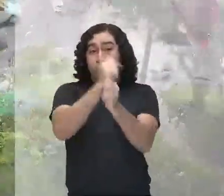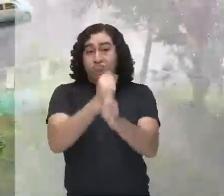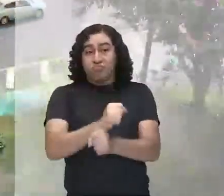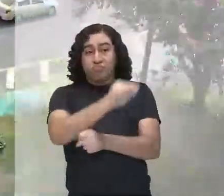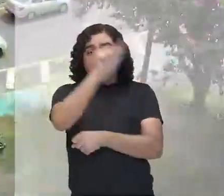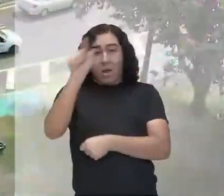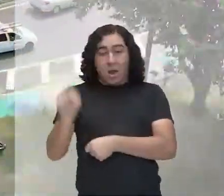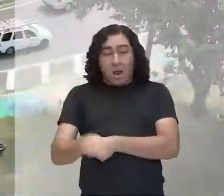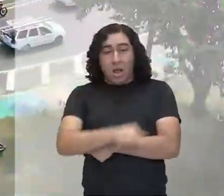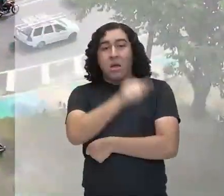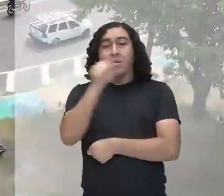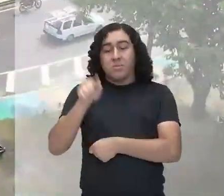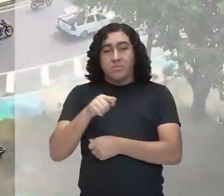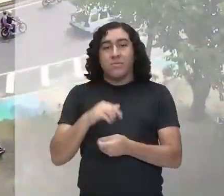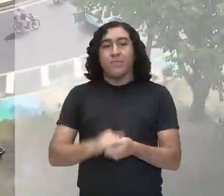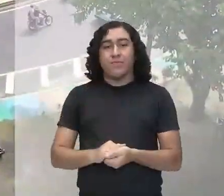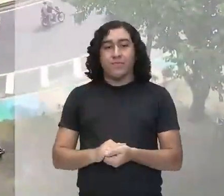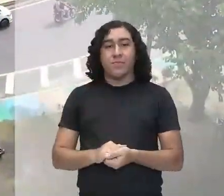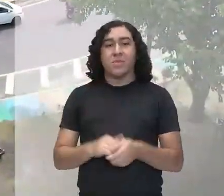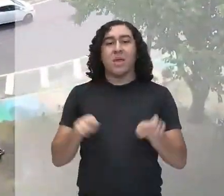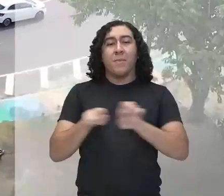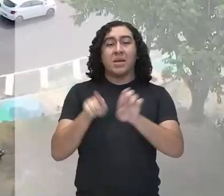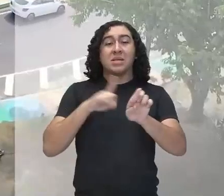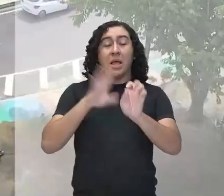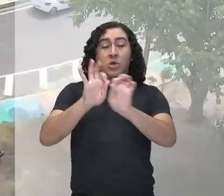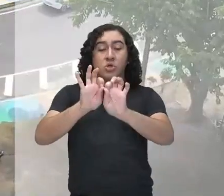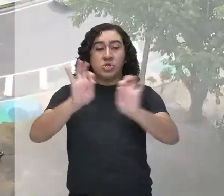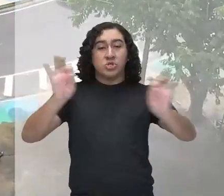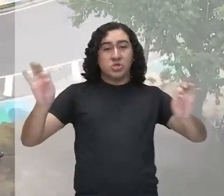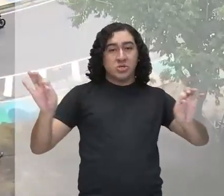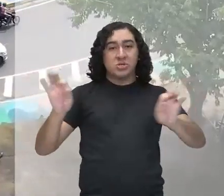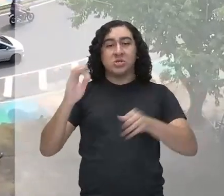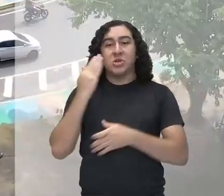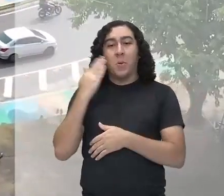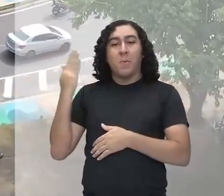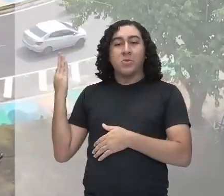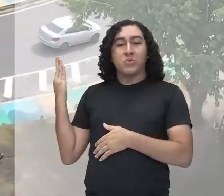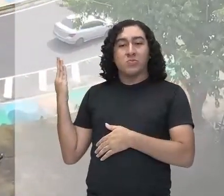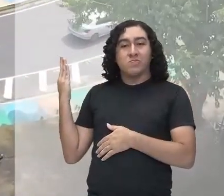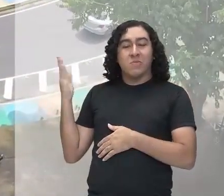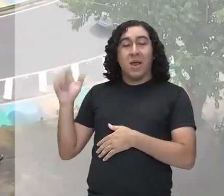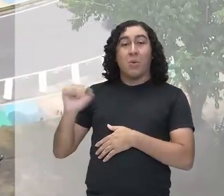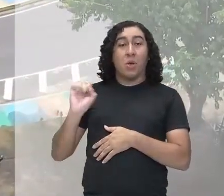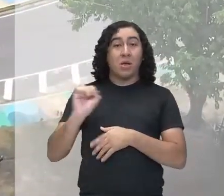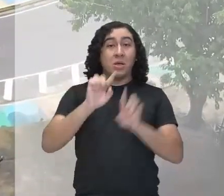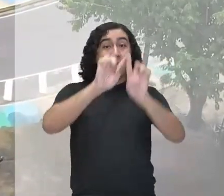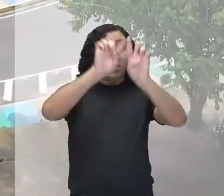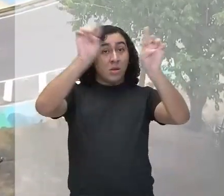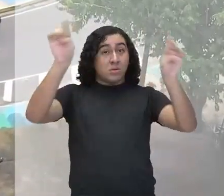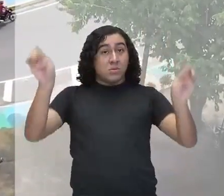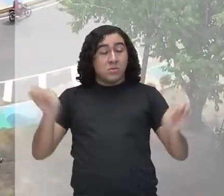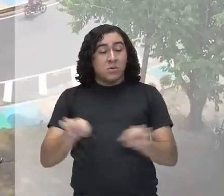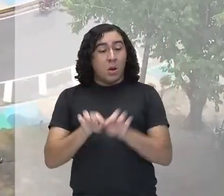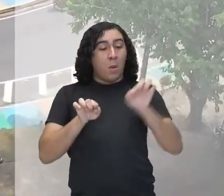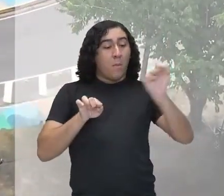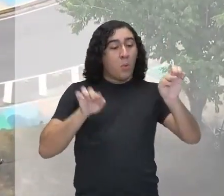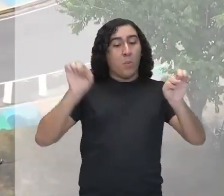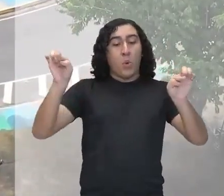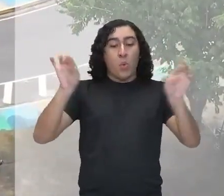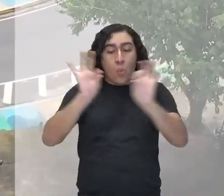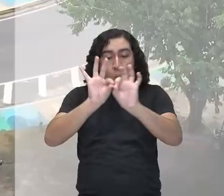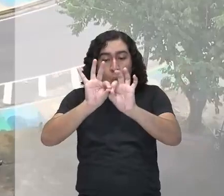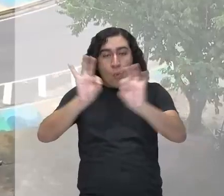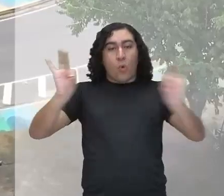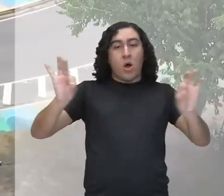né, circular. E aí tem o diâmetro, que vai o quê? Vai de uma ponta da circunferência à outra